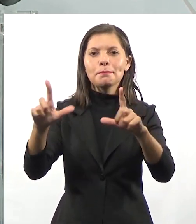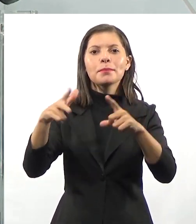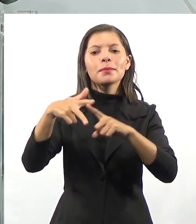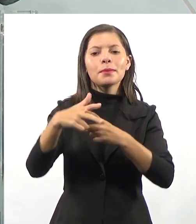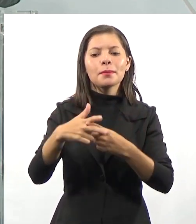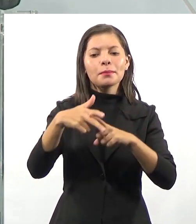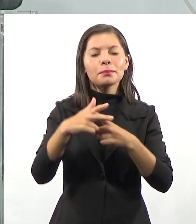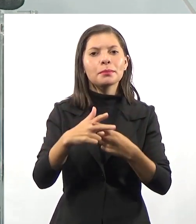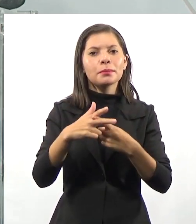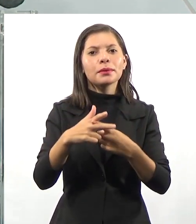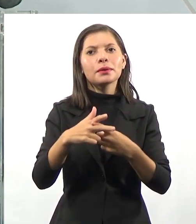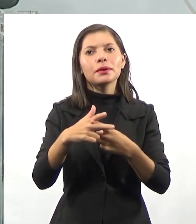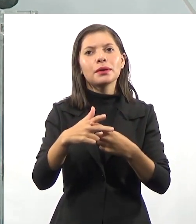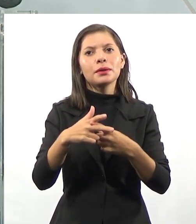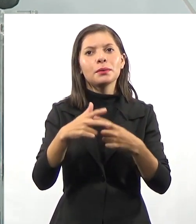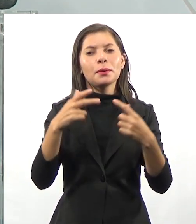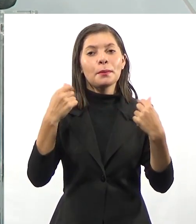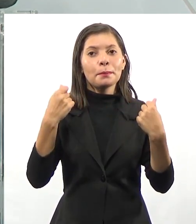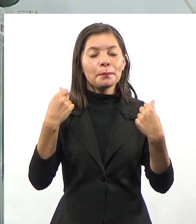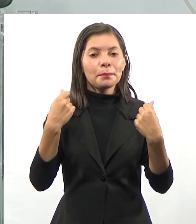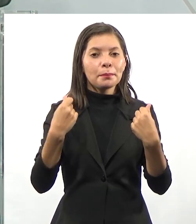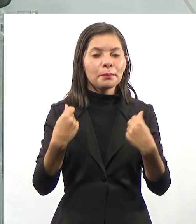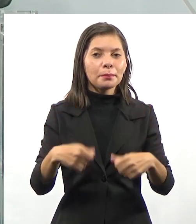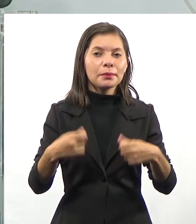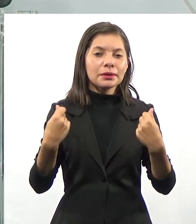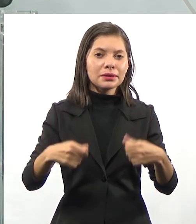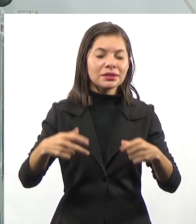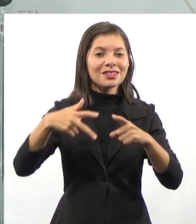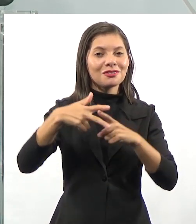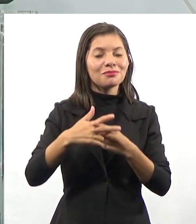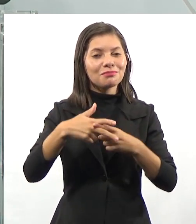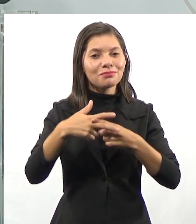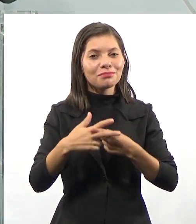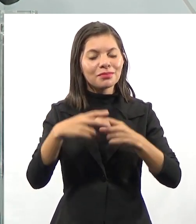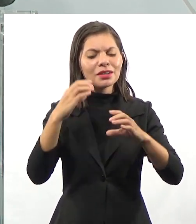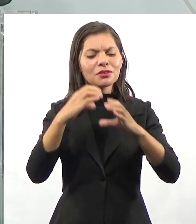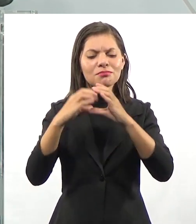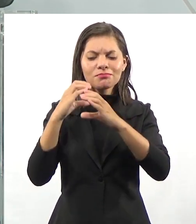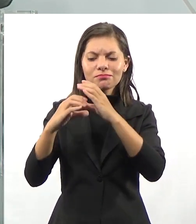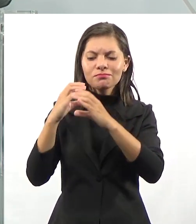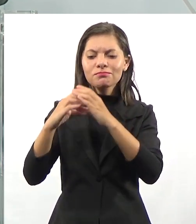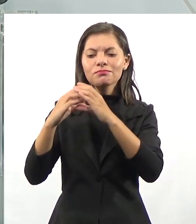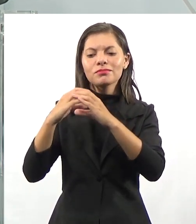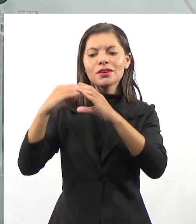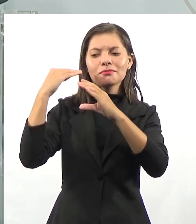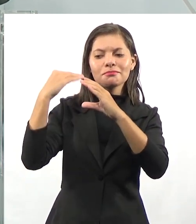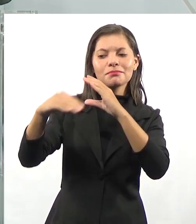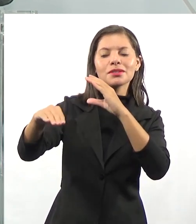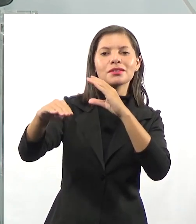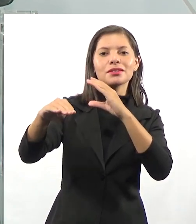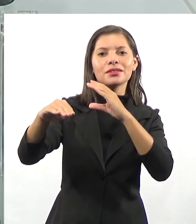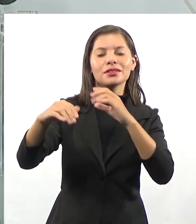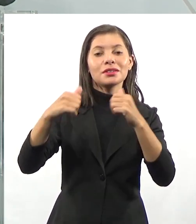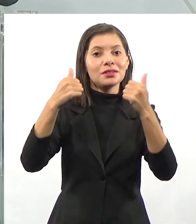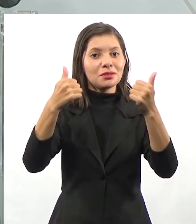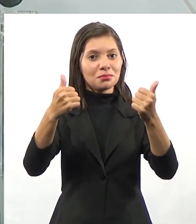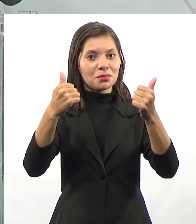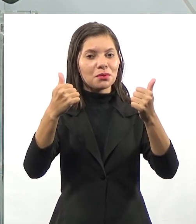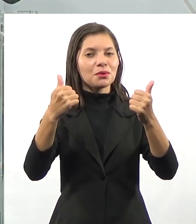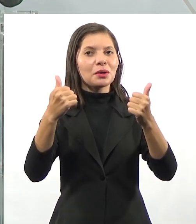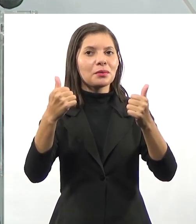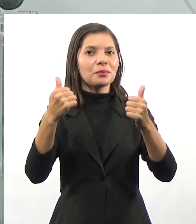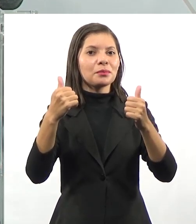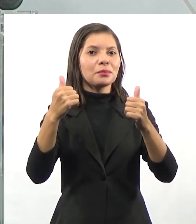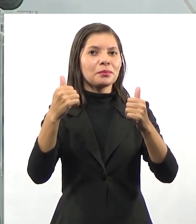preciso de um sinal de satélite, eu preciso de ferramentas para que essa comunicação seja efetivada, para que a